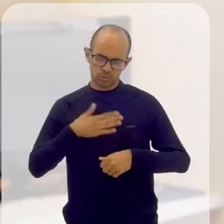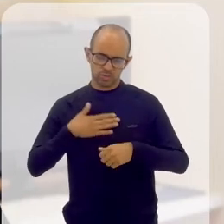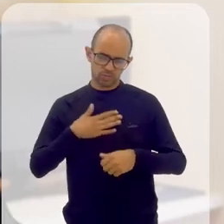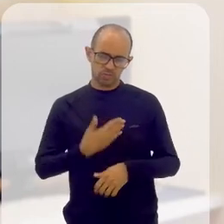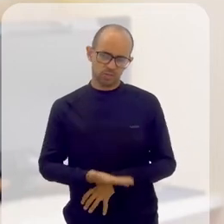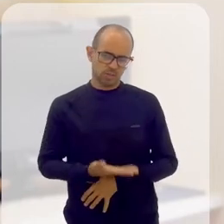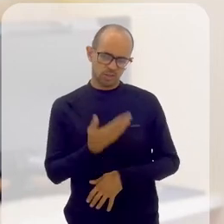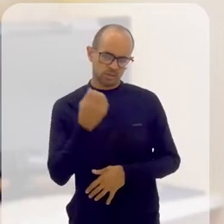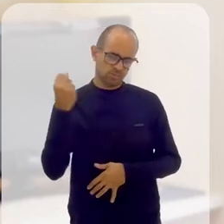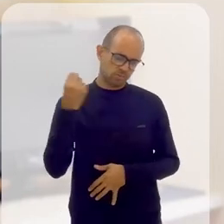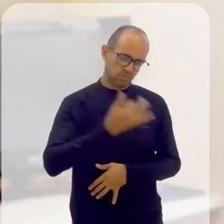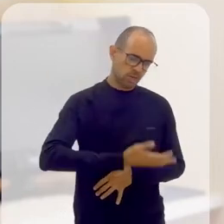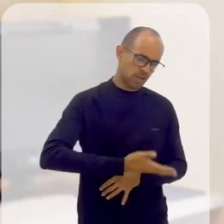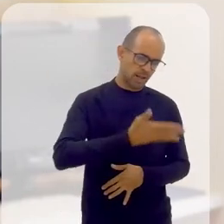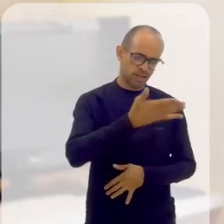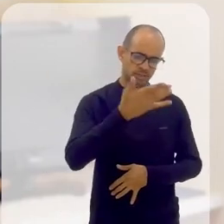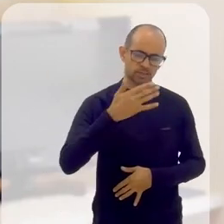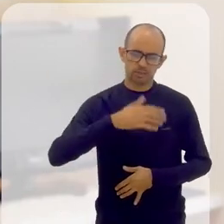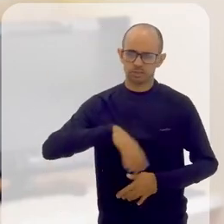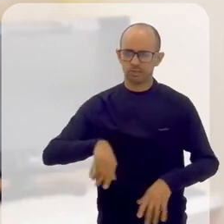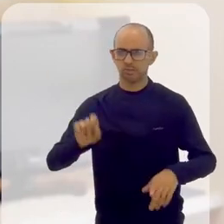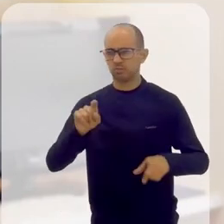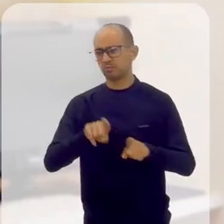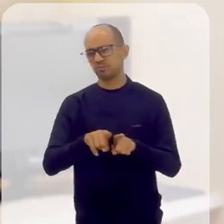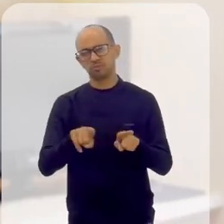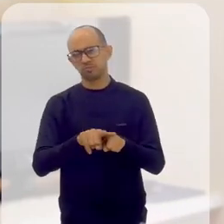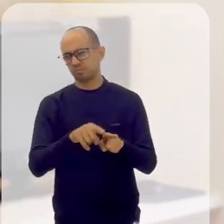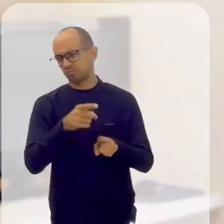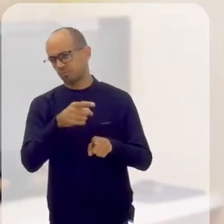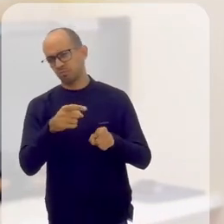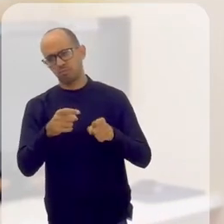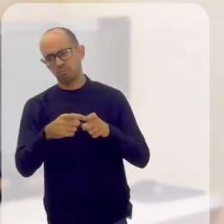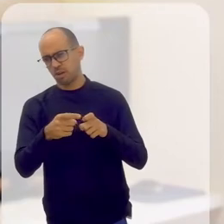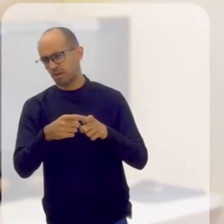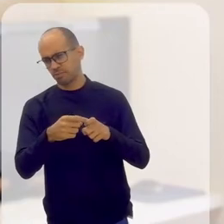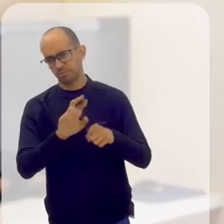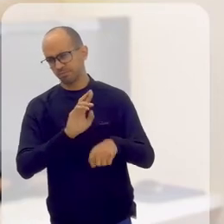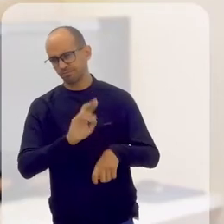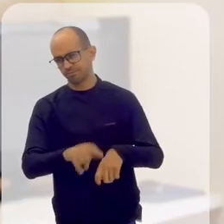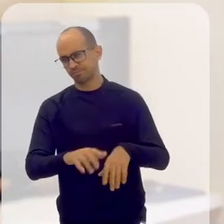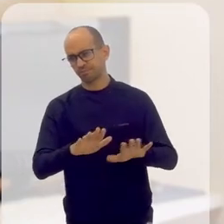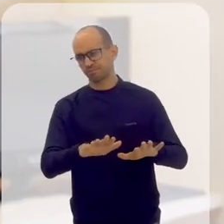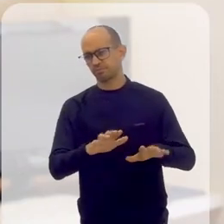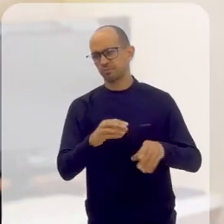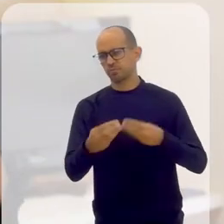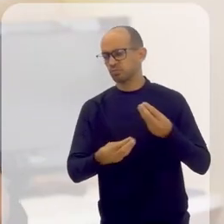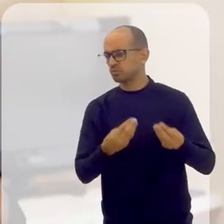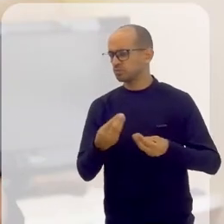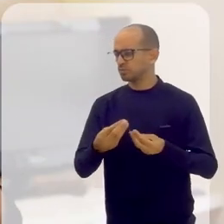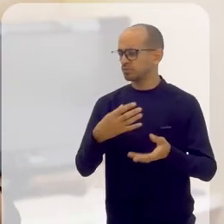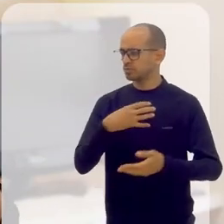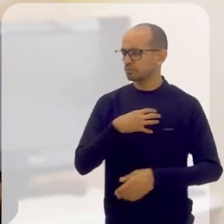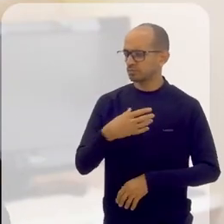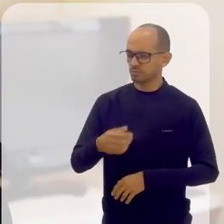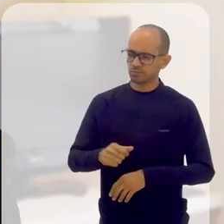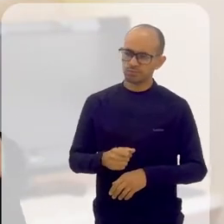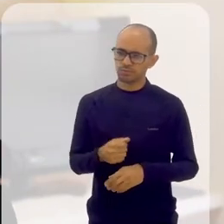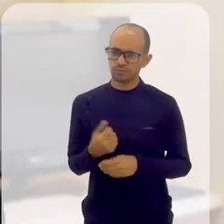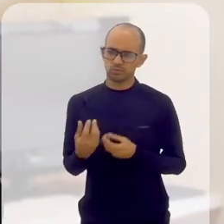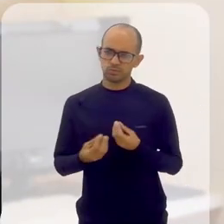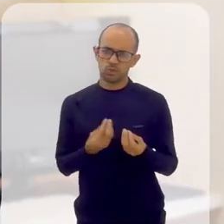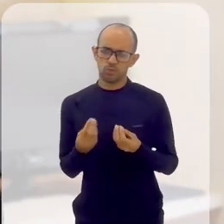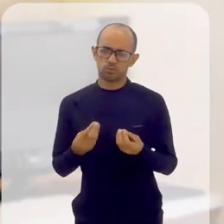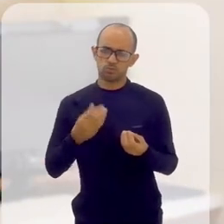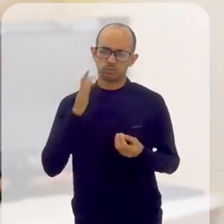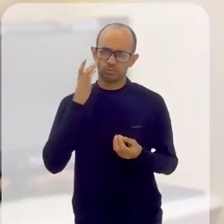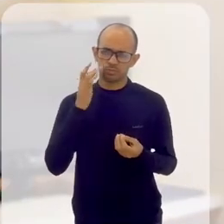que você explicasse um pouquinho isso, como, claro, você também não é médico, mas como é que isso bate para você? Onde